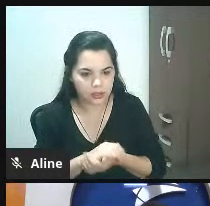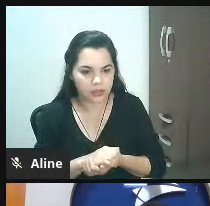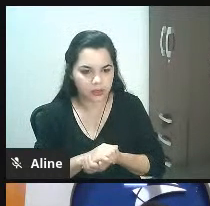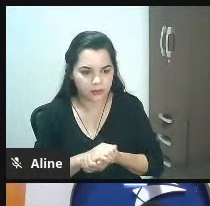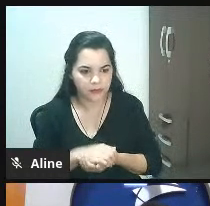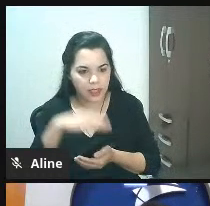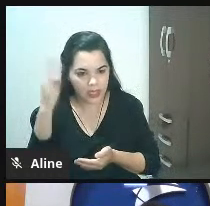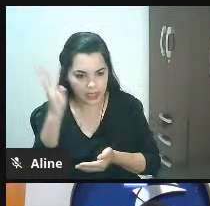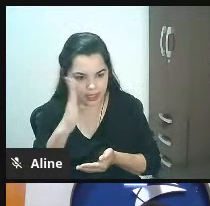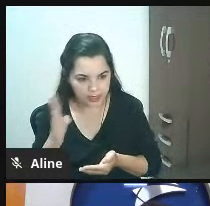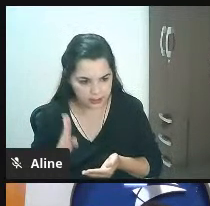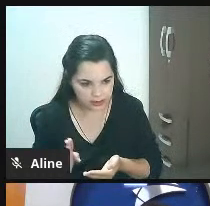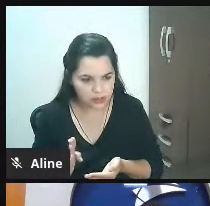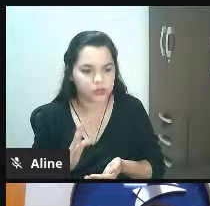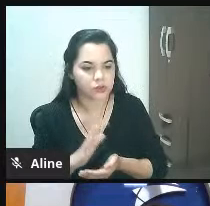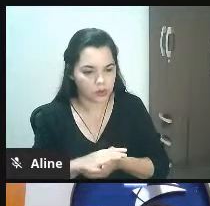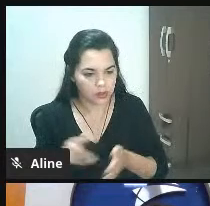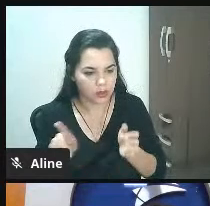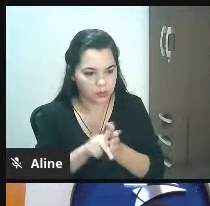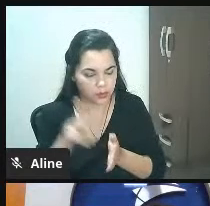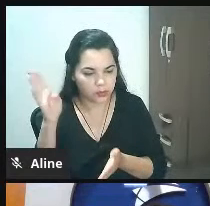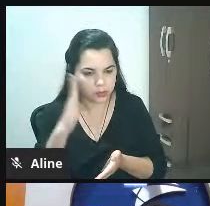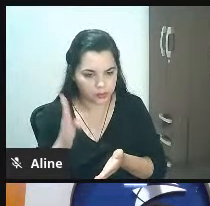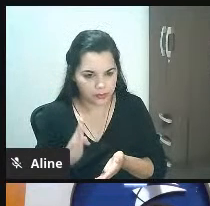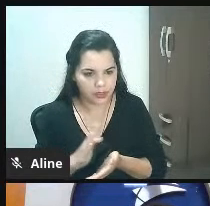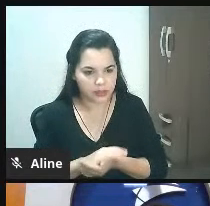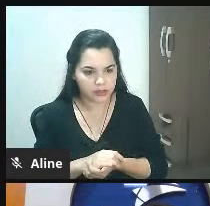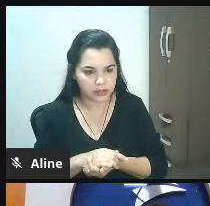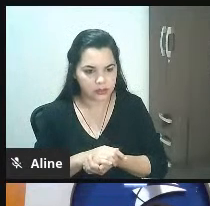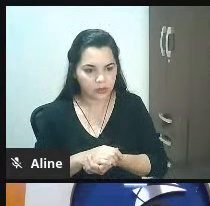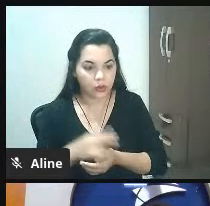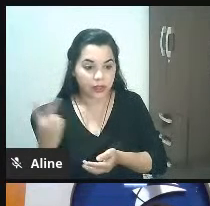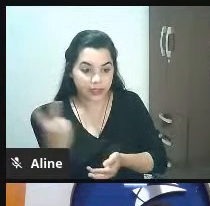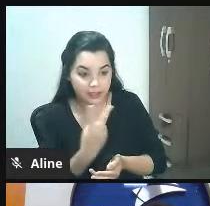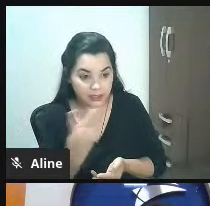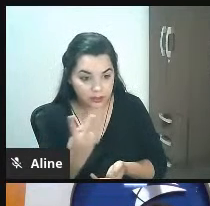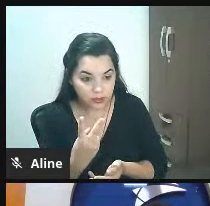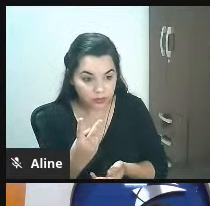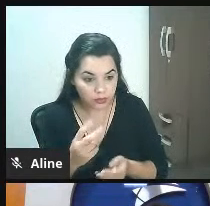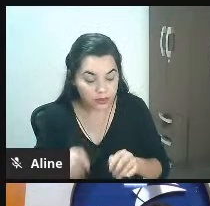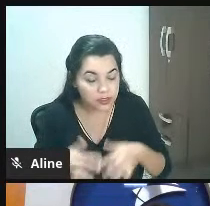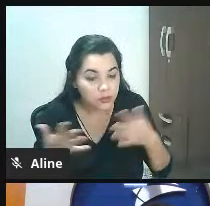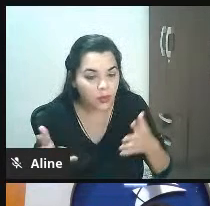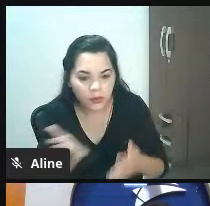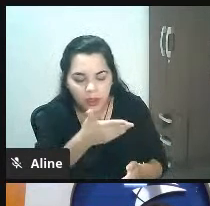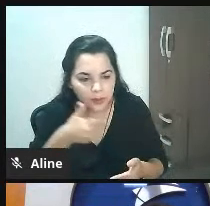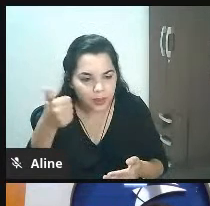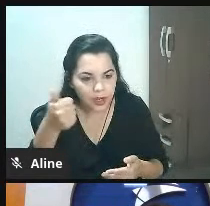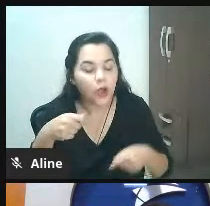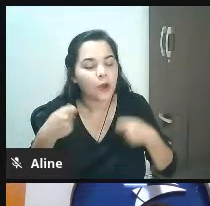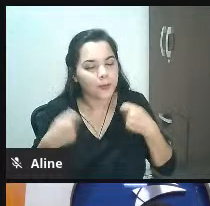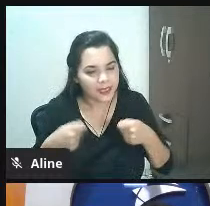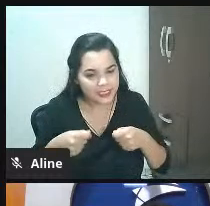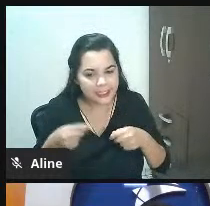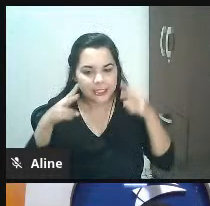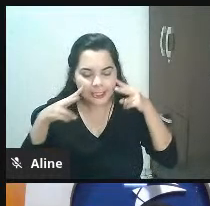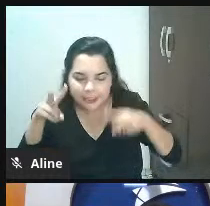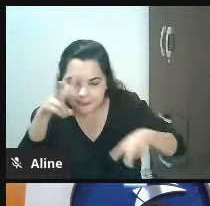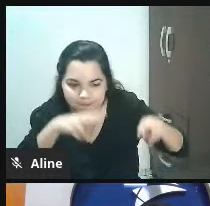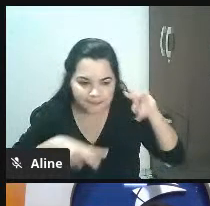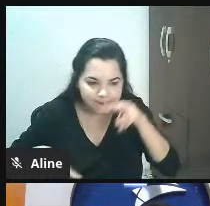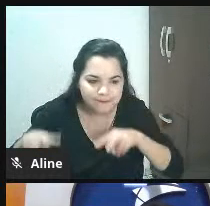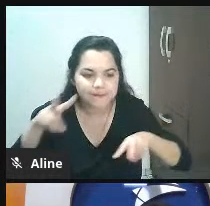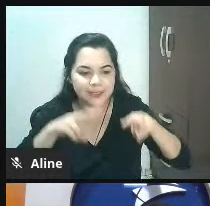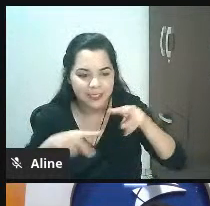o Tracto nasceu no Brasil tá então você tem as duas ferramentas qual que é a melhor testa criatura tem que testar porque aí quando você